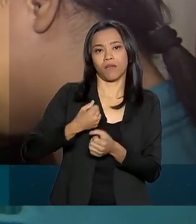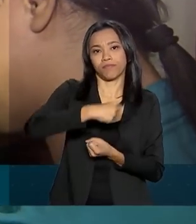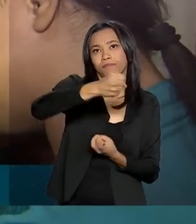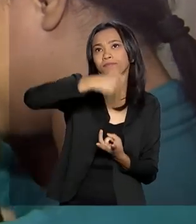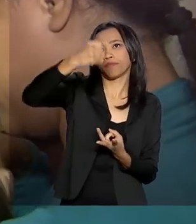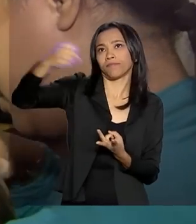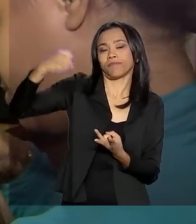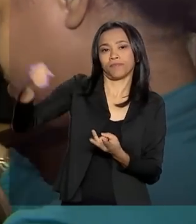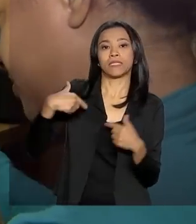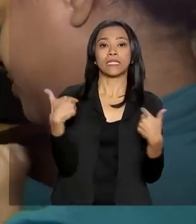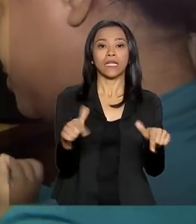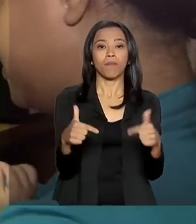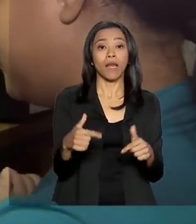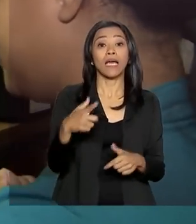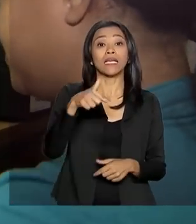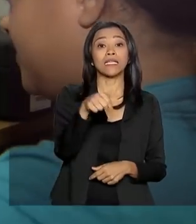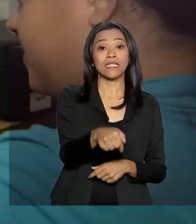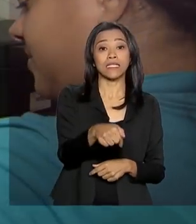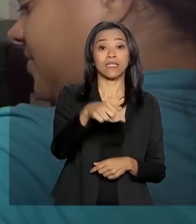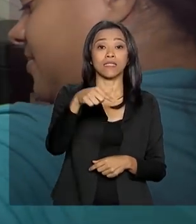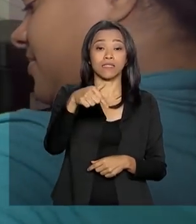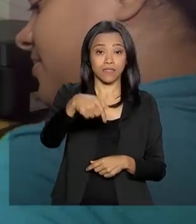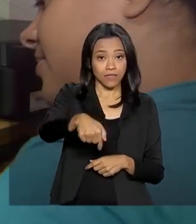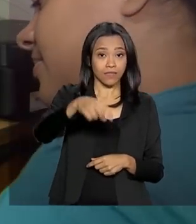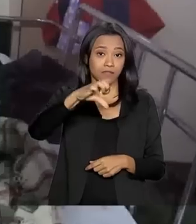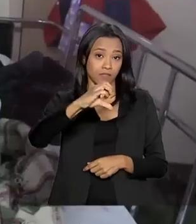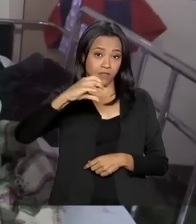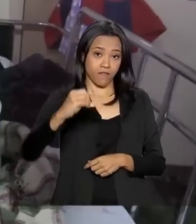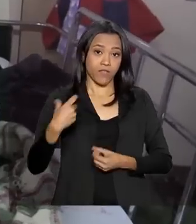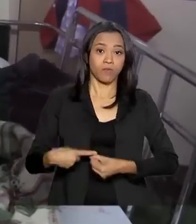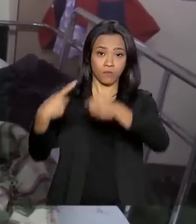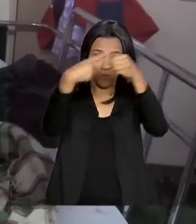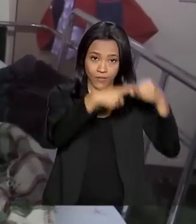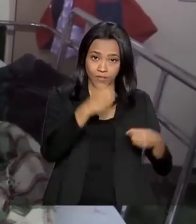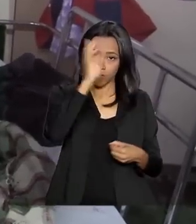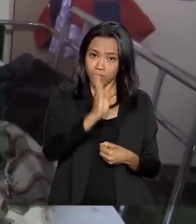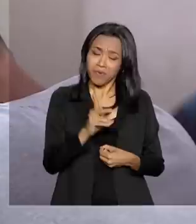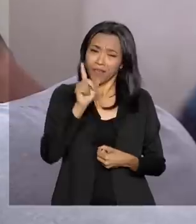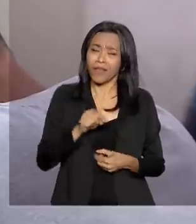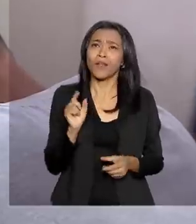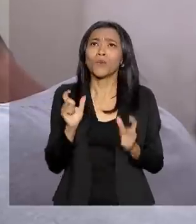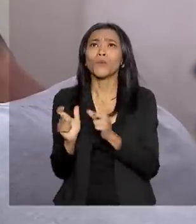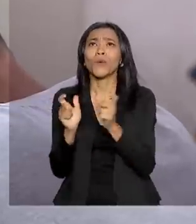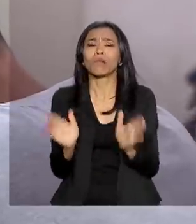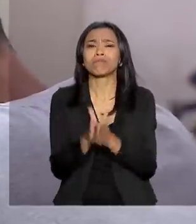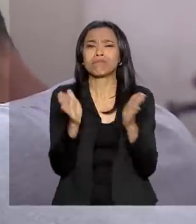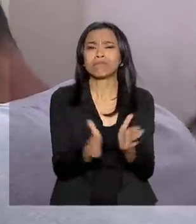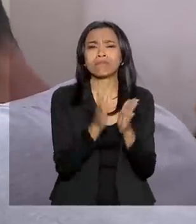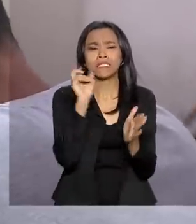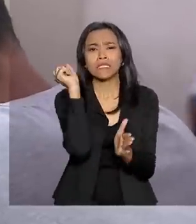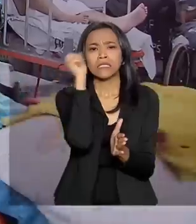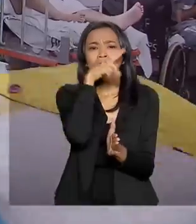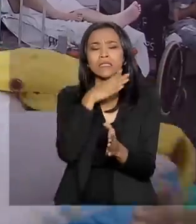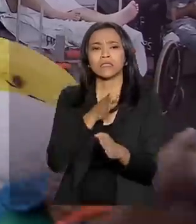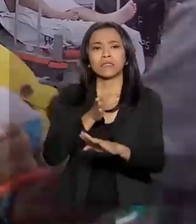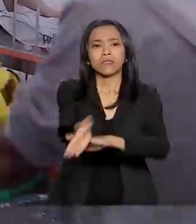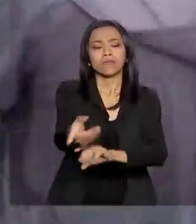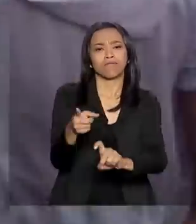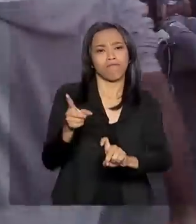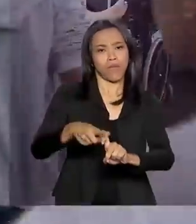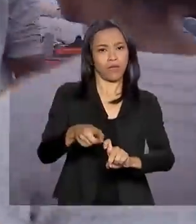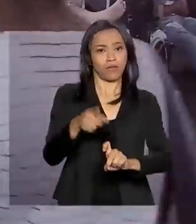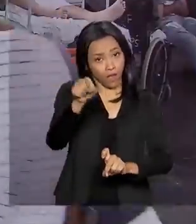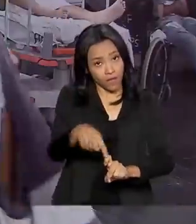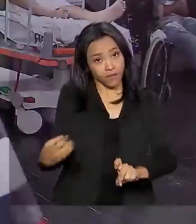790 municípios brasileiros, considerados carentes ou de difícil acesso. Esta nova